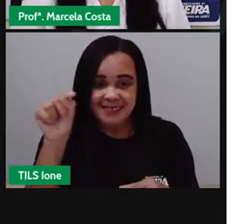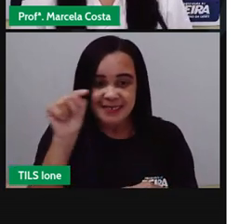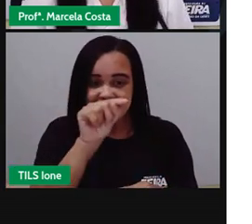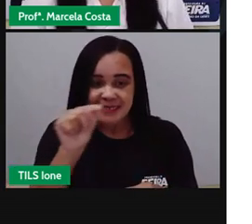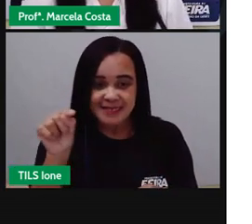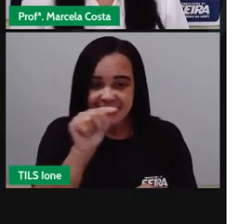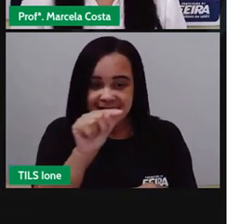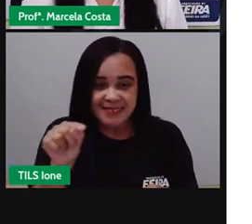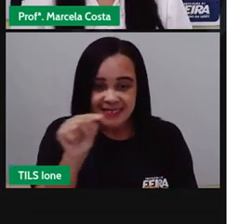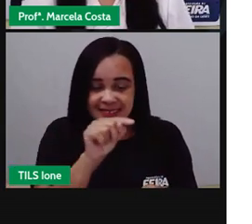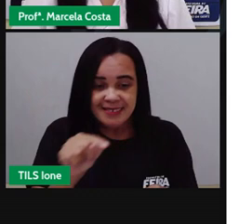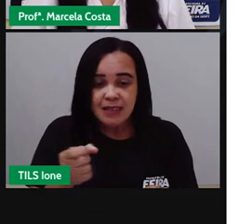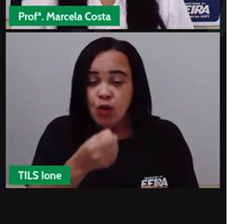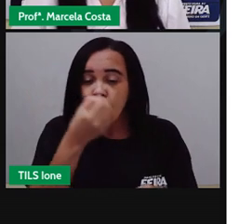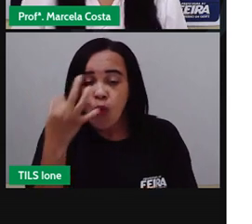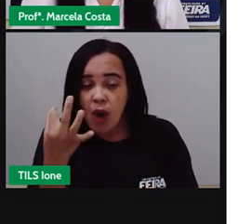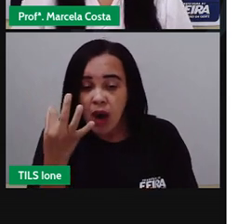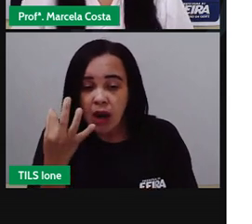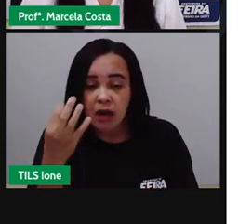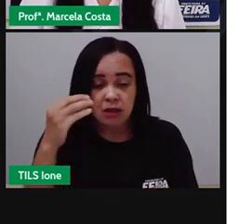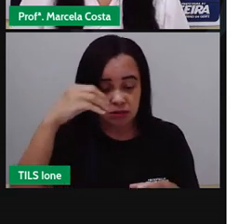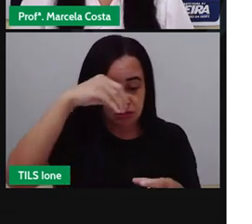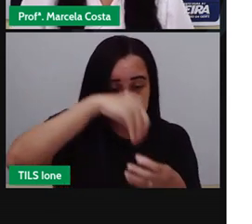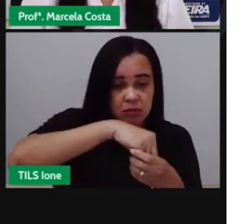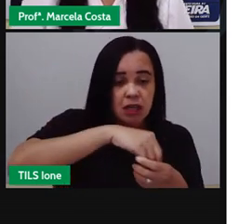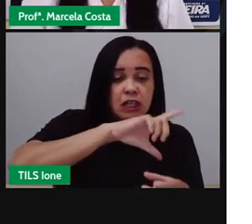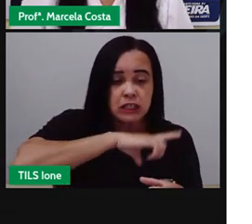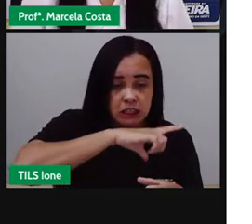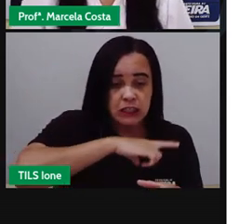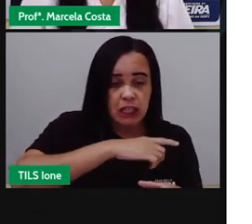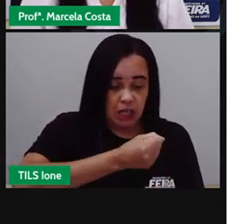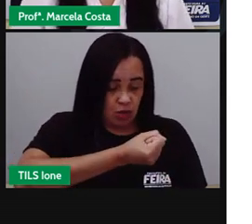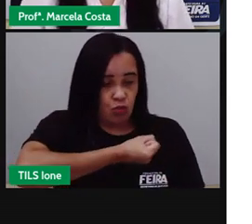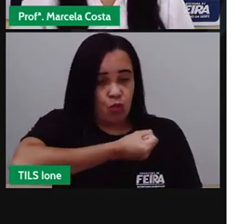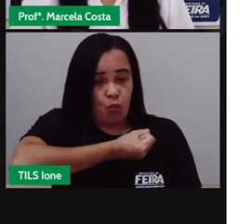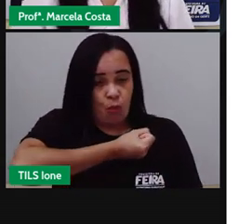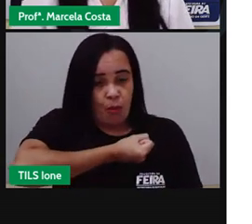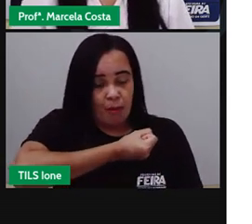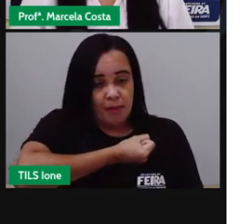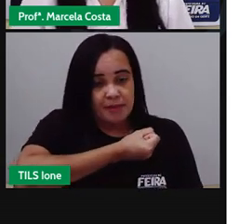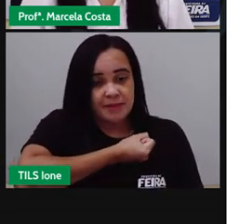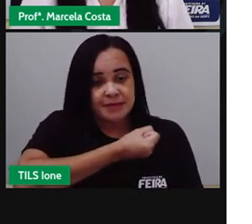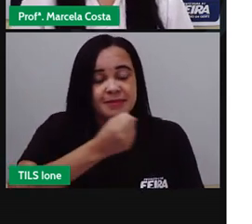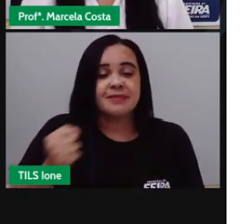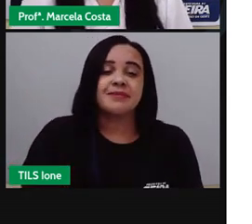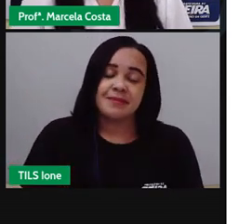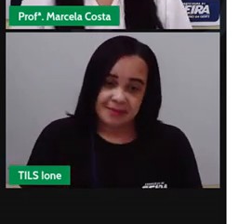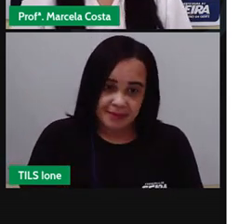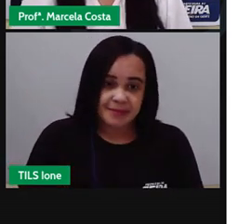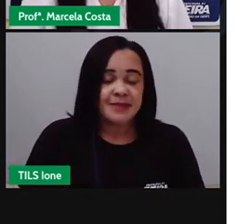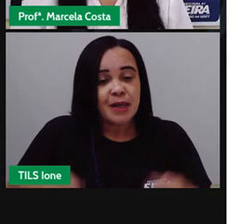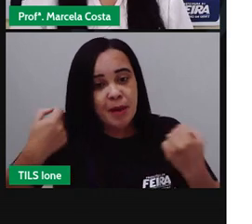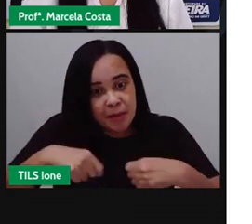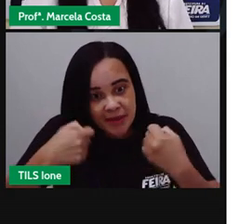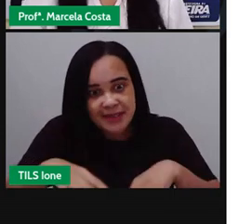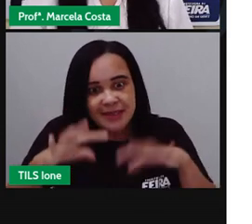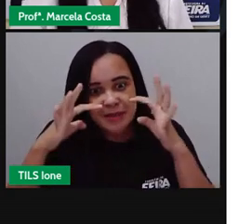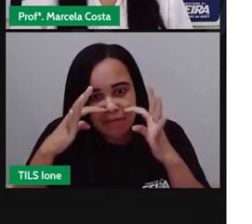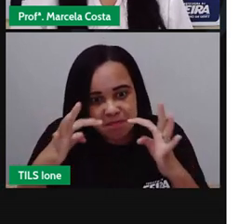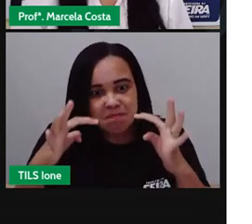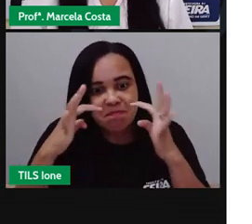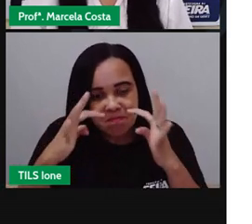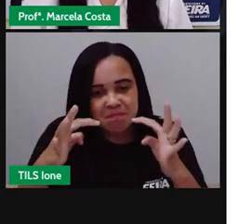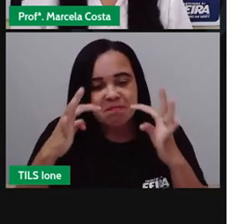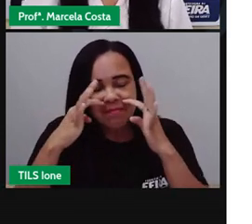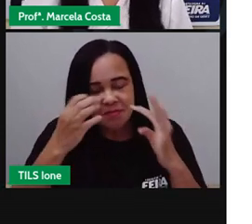indicando a quantidade os números então se observar os números que